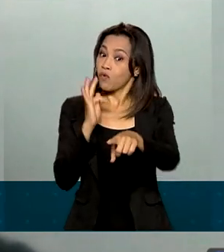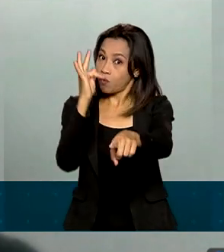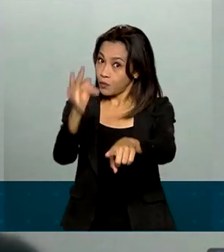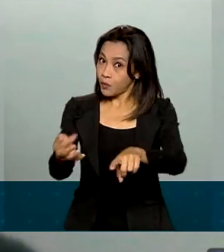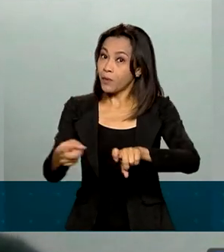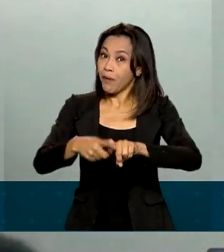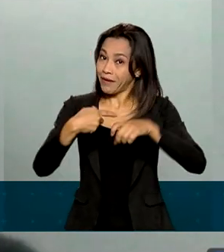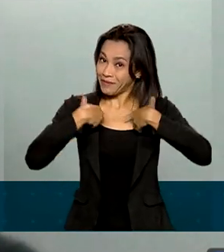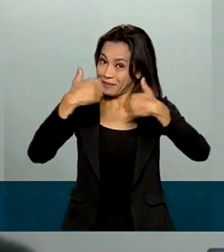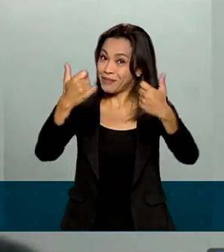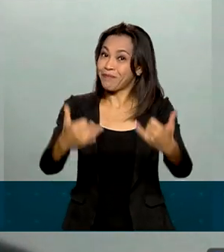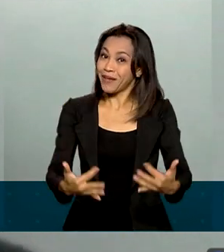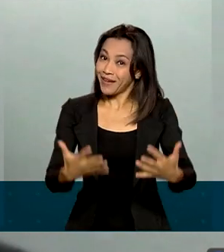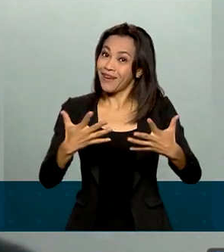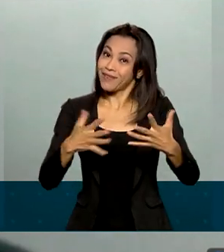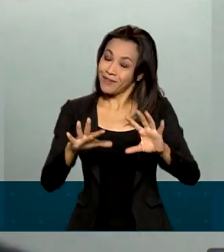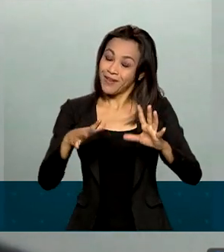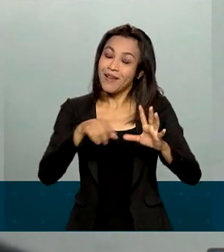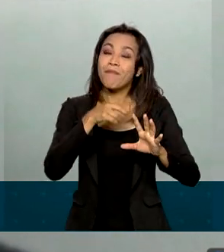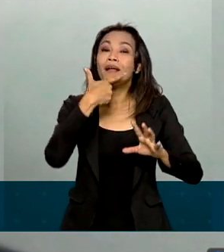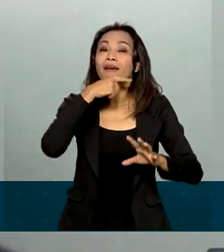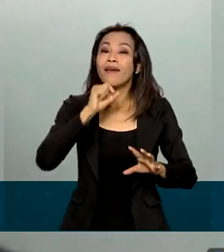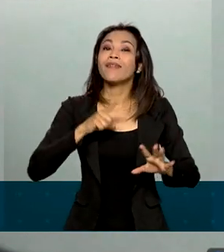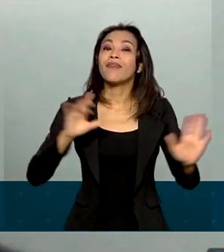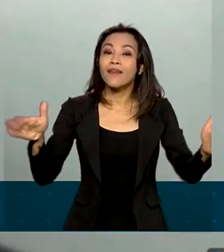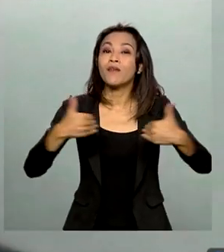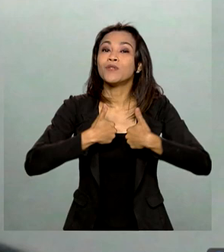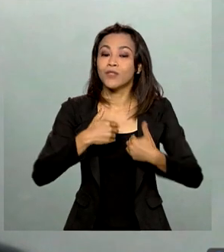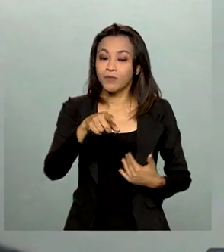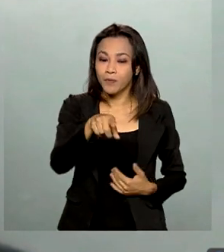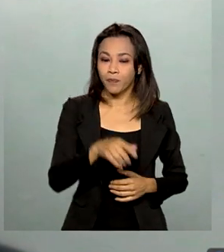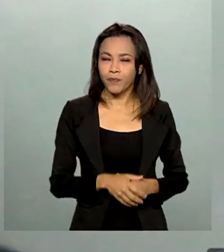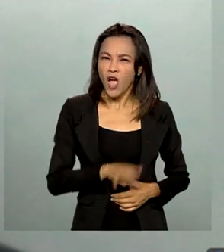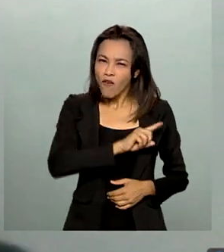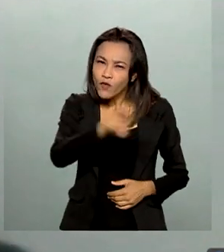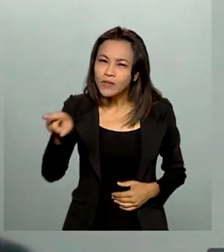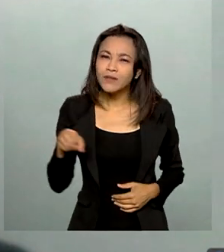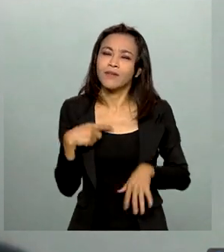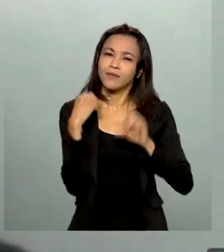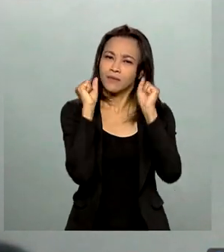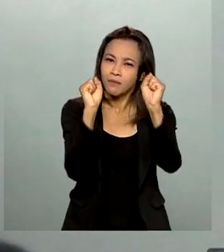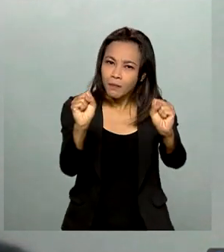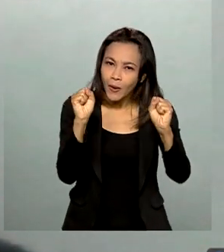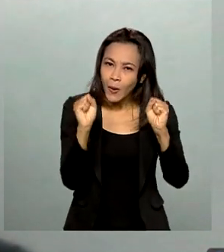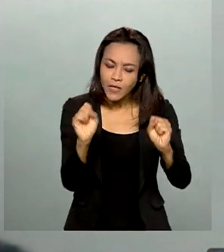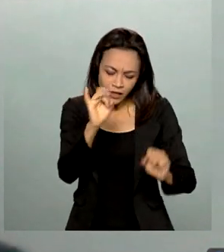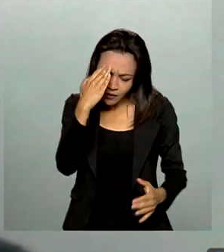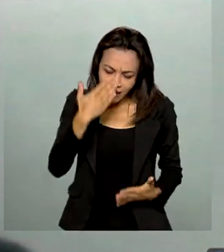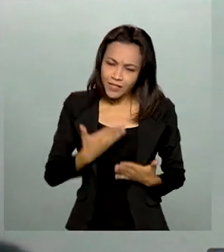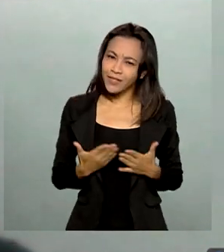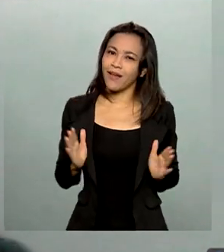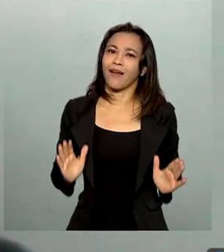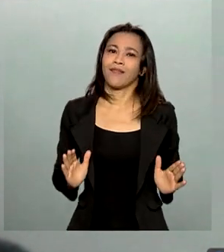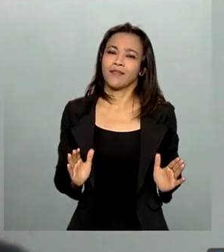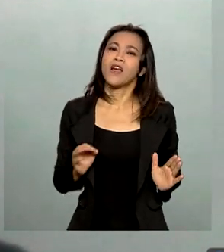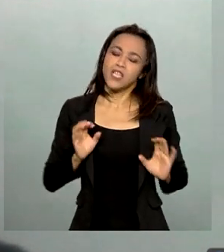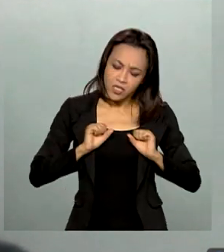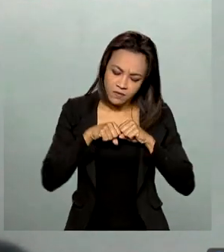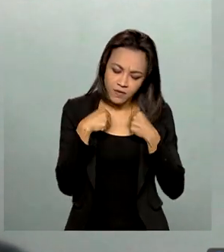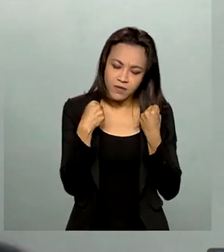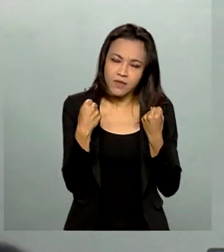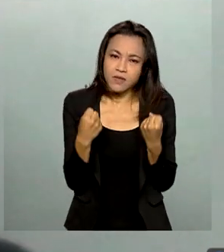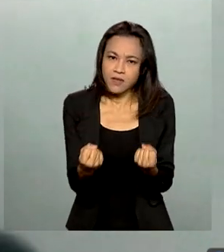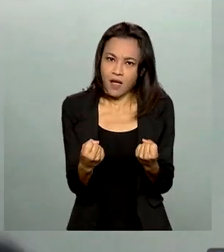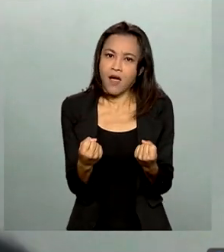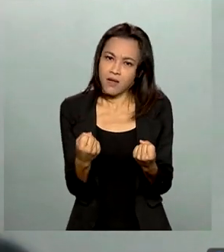autoconfiança para todos aqueles que têm o transtorno. Vocês podem, só basta acreditar, se esforçar